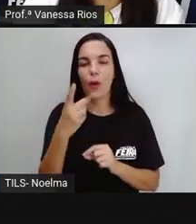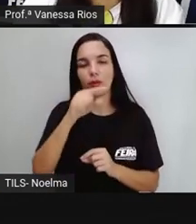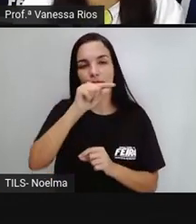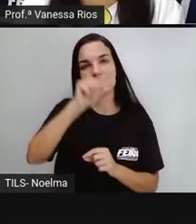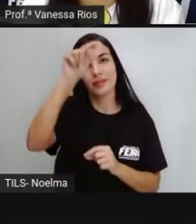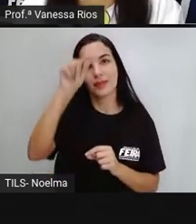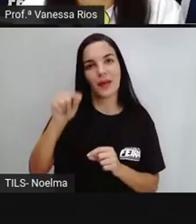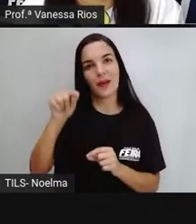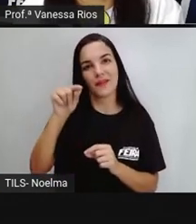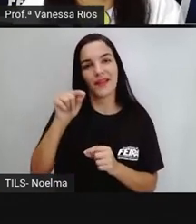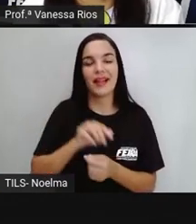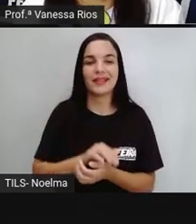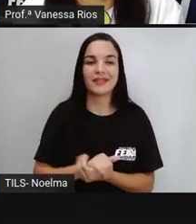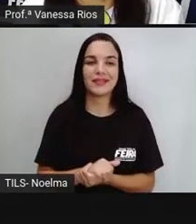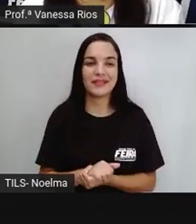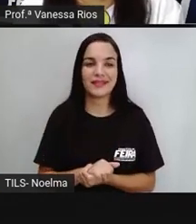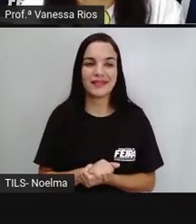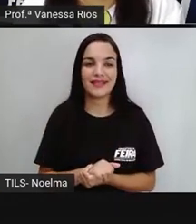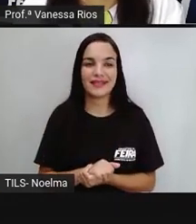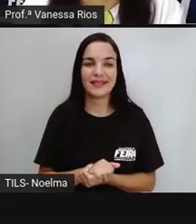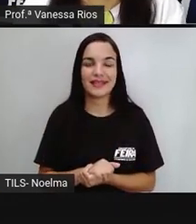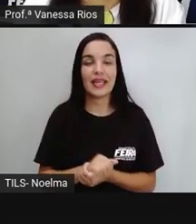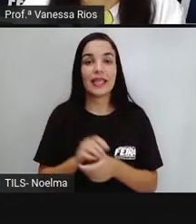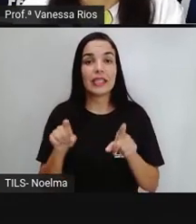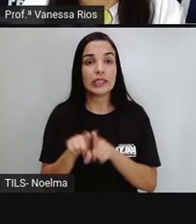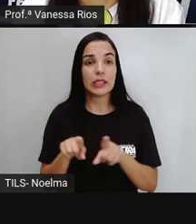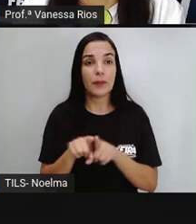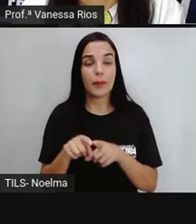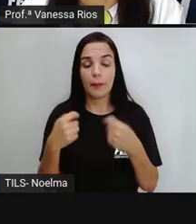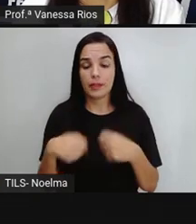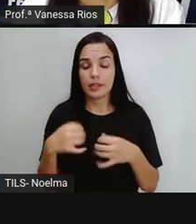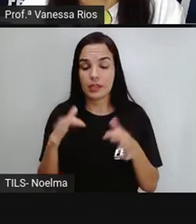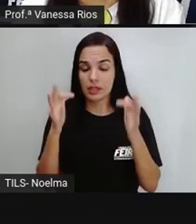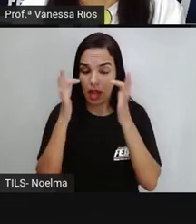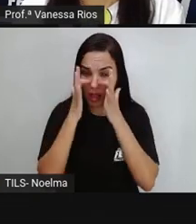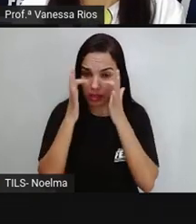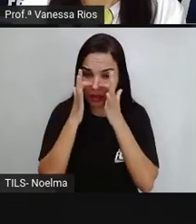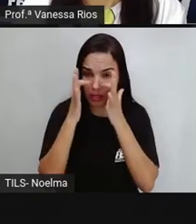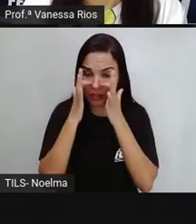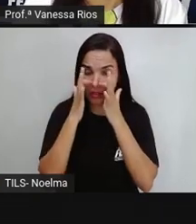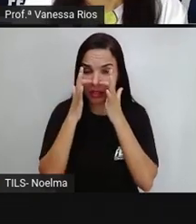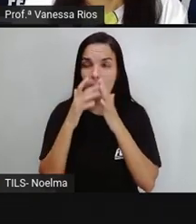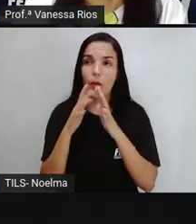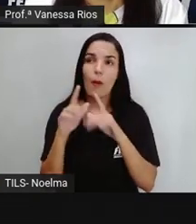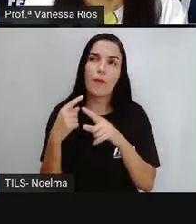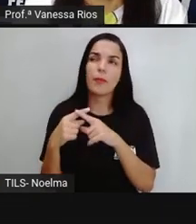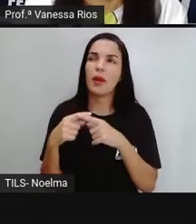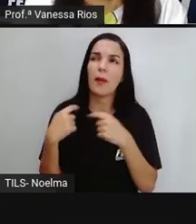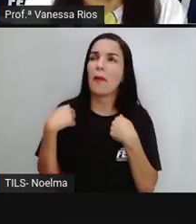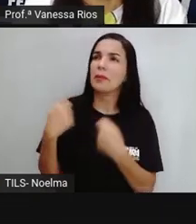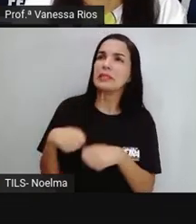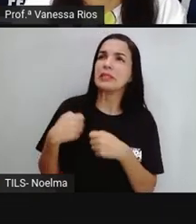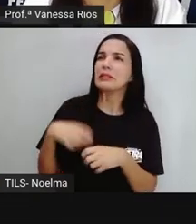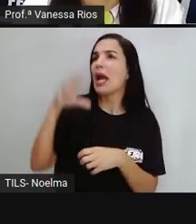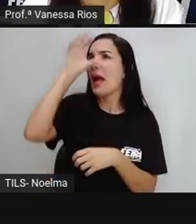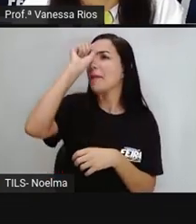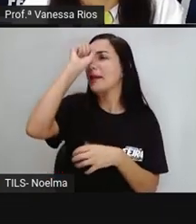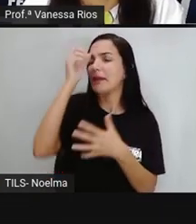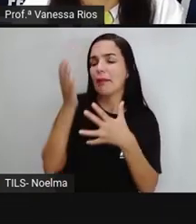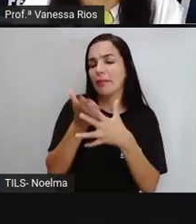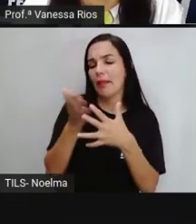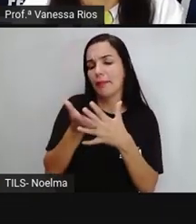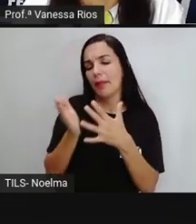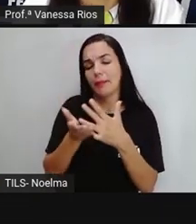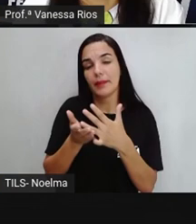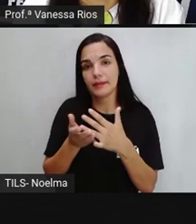ou circunflexo. E que a gente precisa prestar atenção. Ah, para que eu quero aprender a separar as sílabas? Está vendo aí